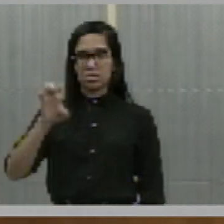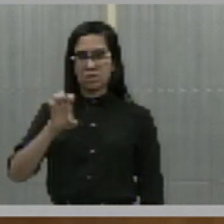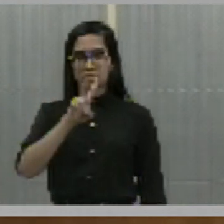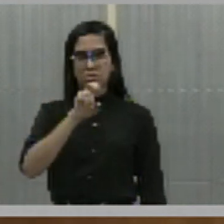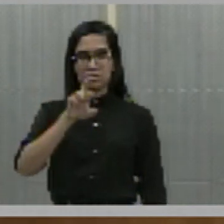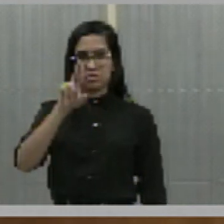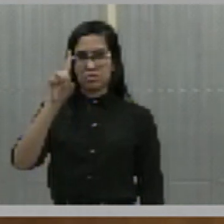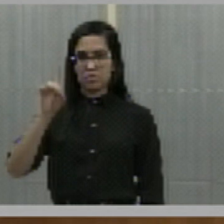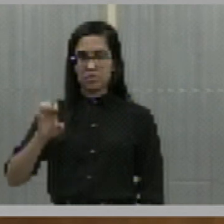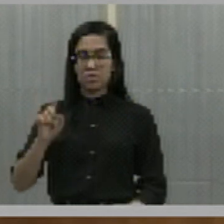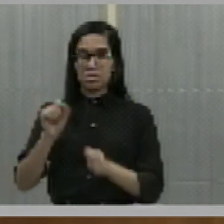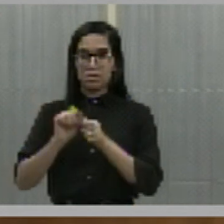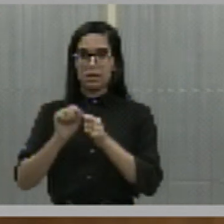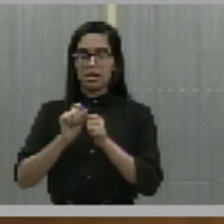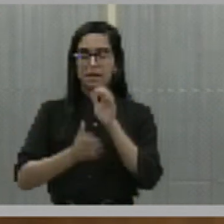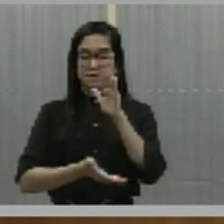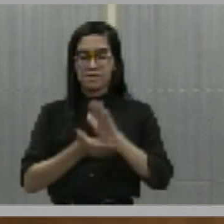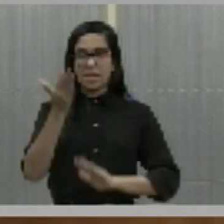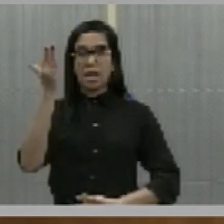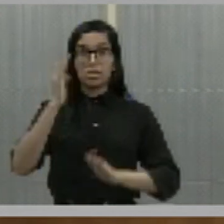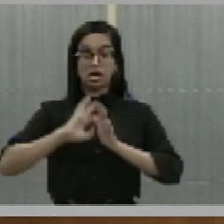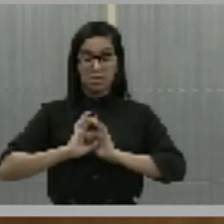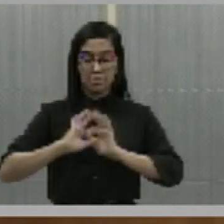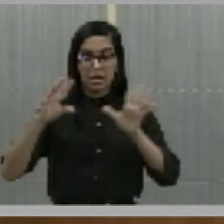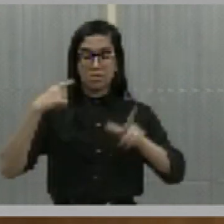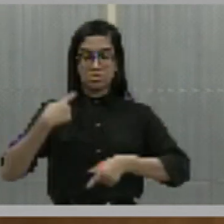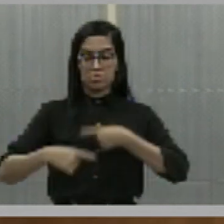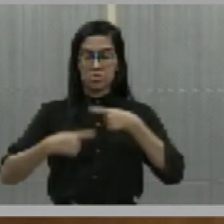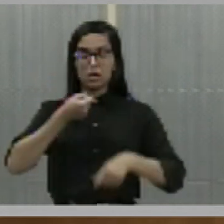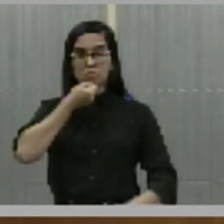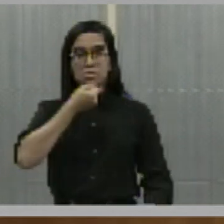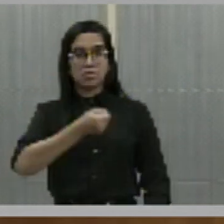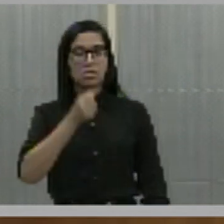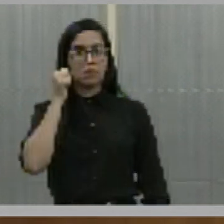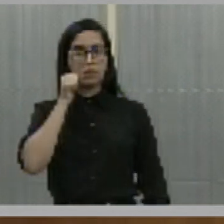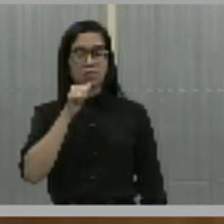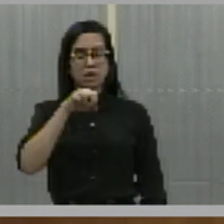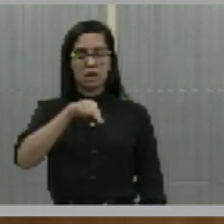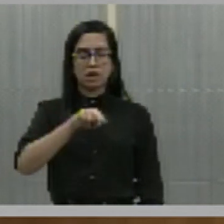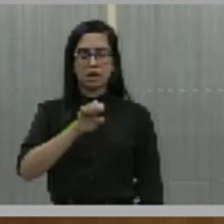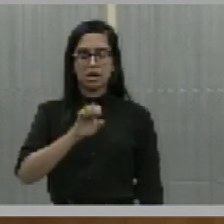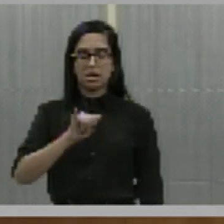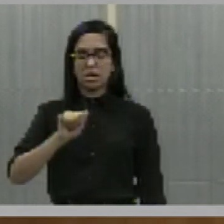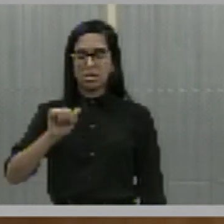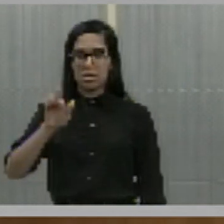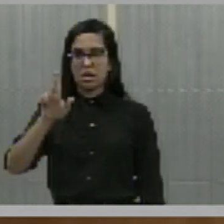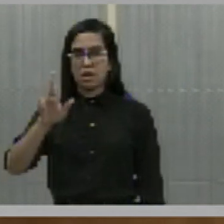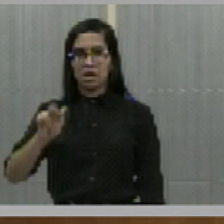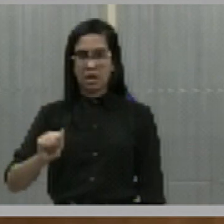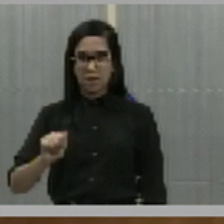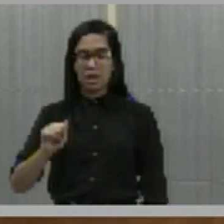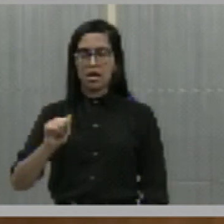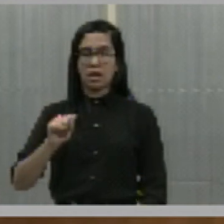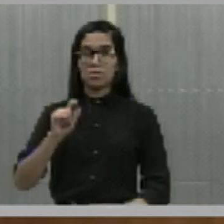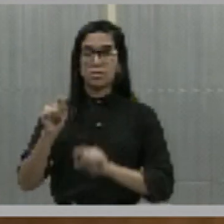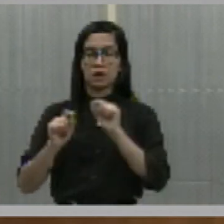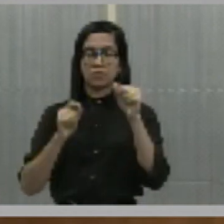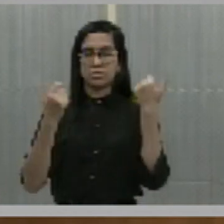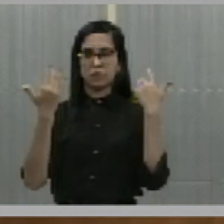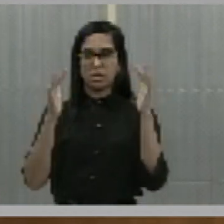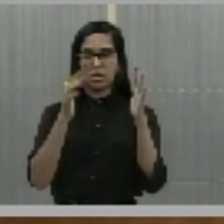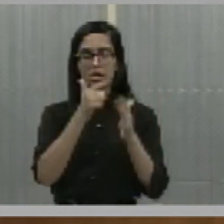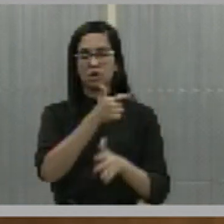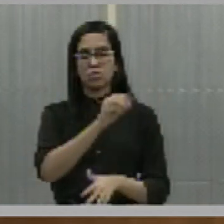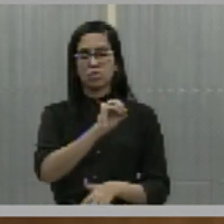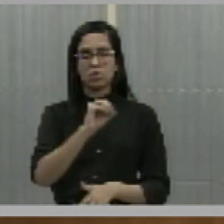produzido pela emissora e apresentado pela jornalista Neyara Pinheiro, em comemoração aos 200